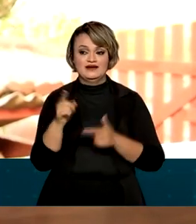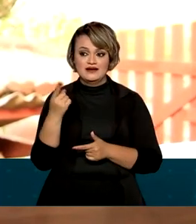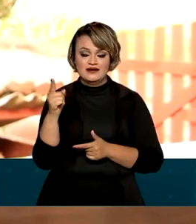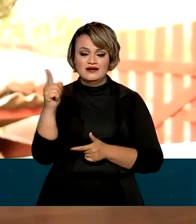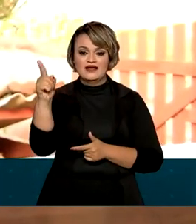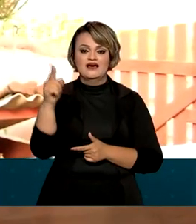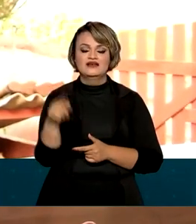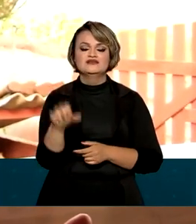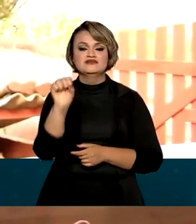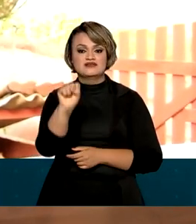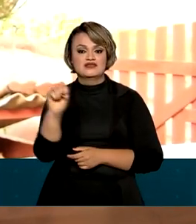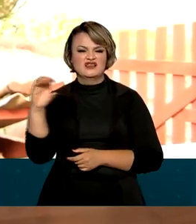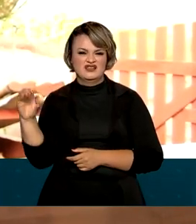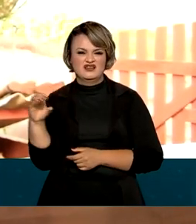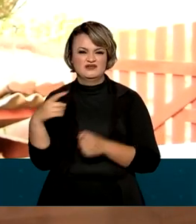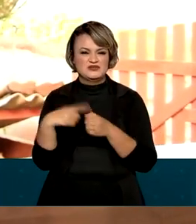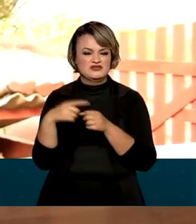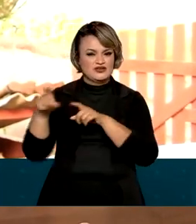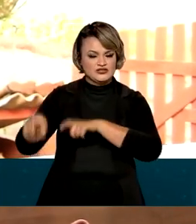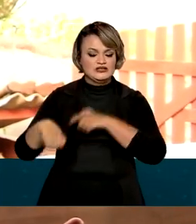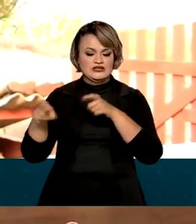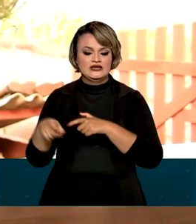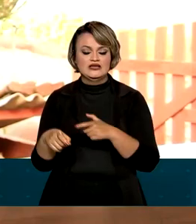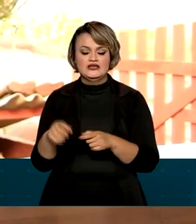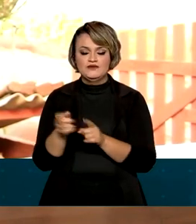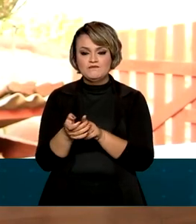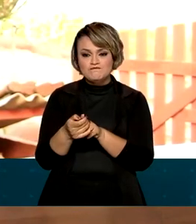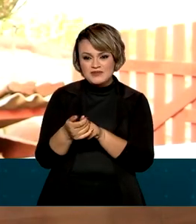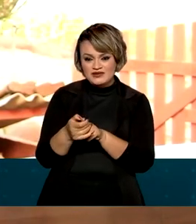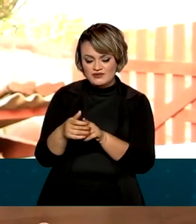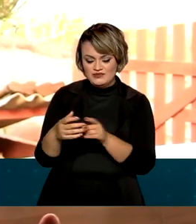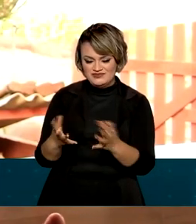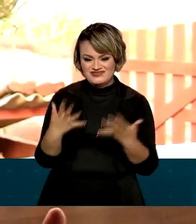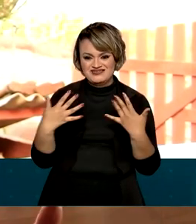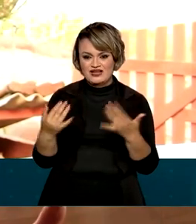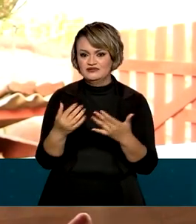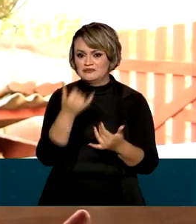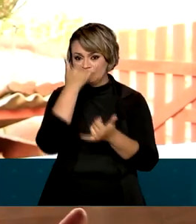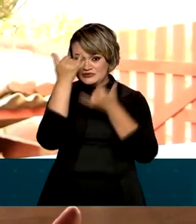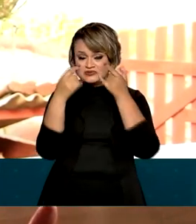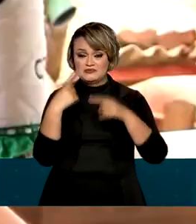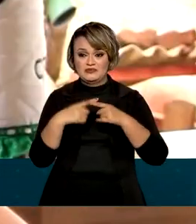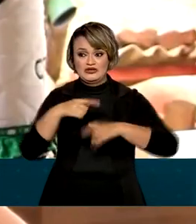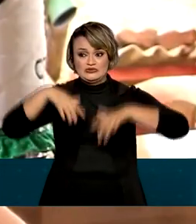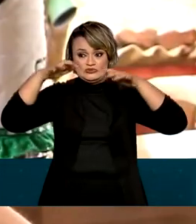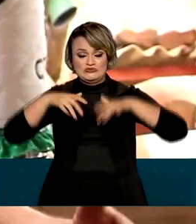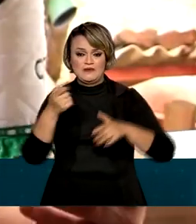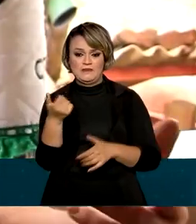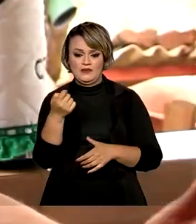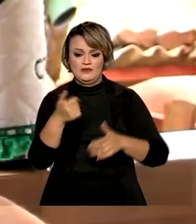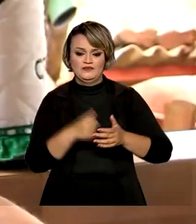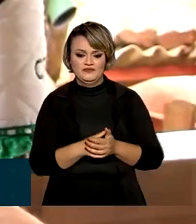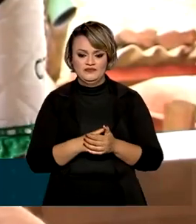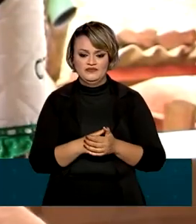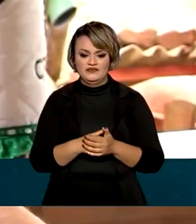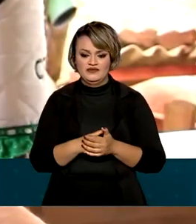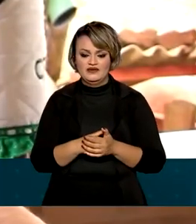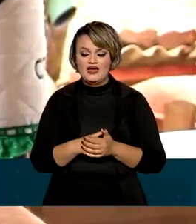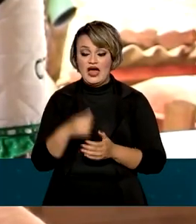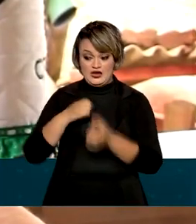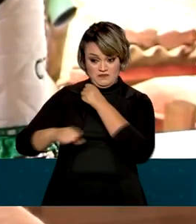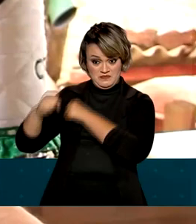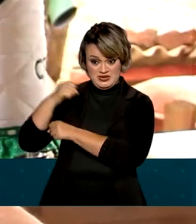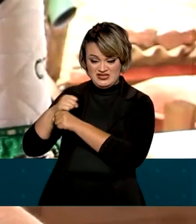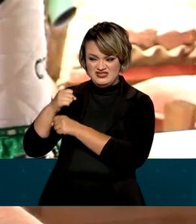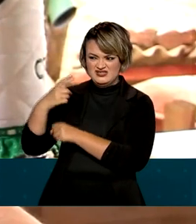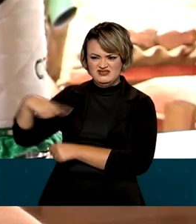Pinhalzinho, em Santa Catarina, e teve a safra de milho bastante prejudicada pela estiagem. Já na safrinha do ano retrasado,